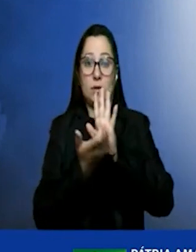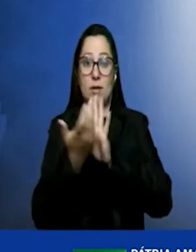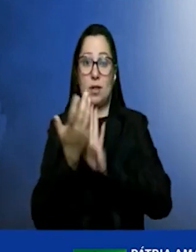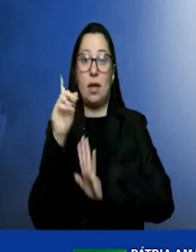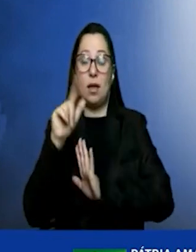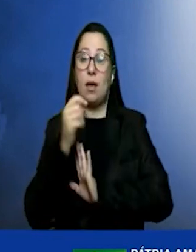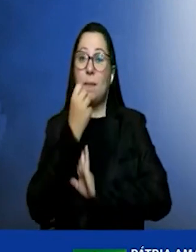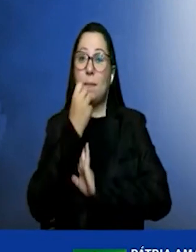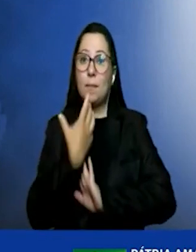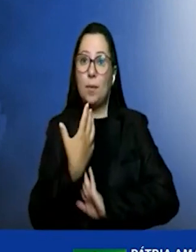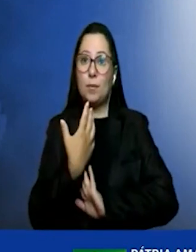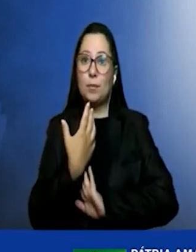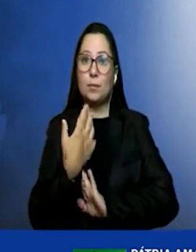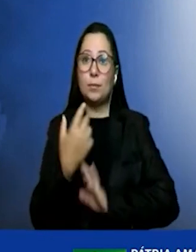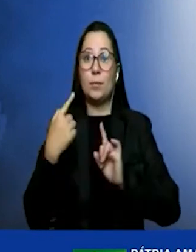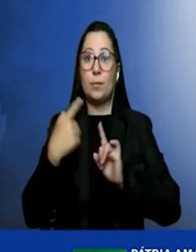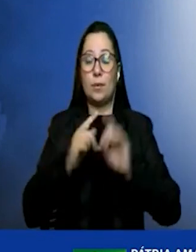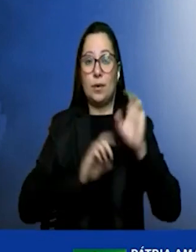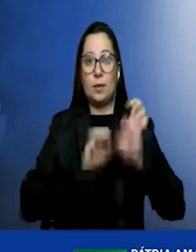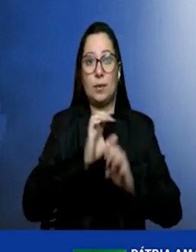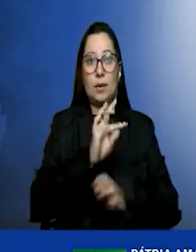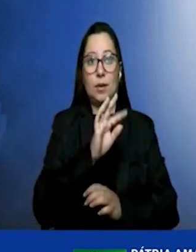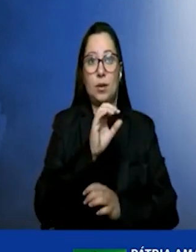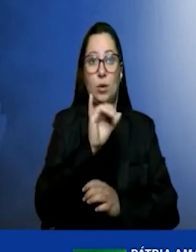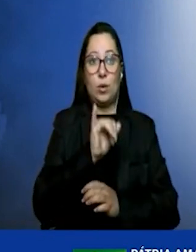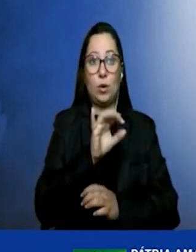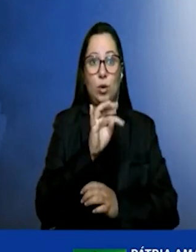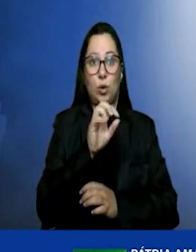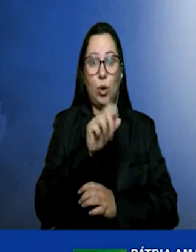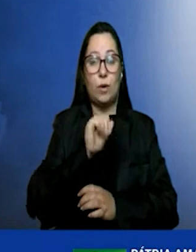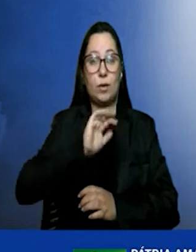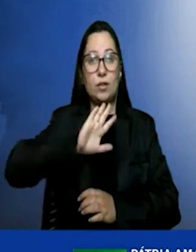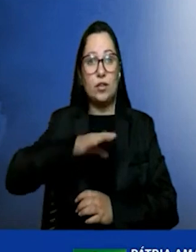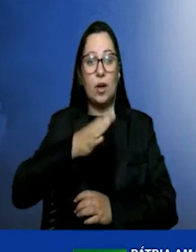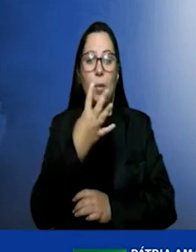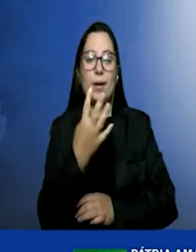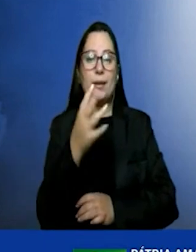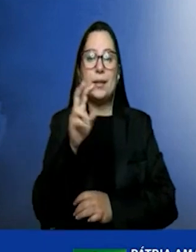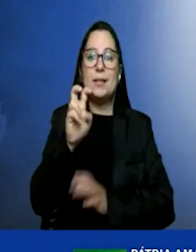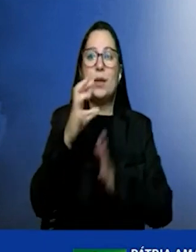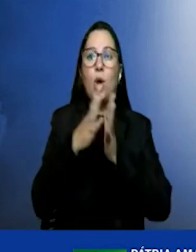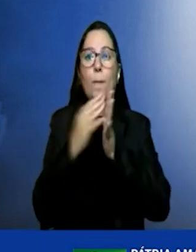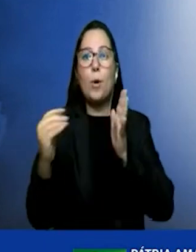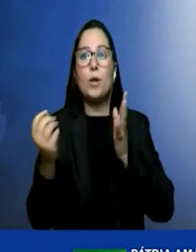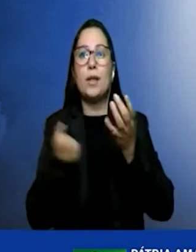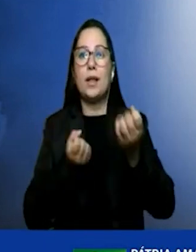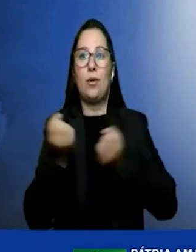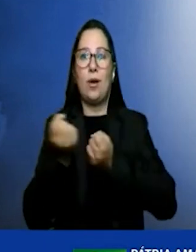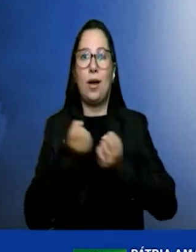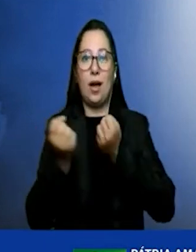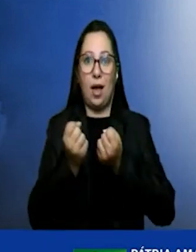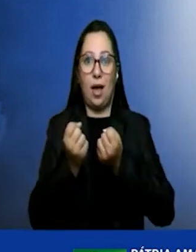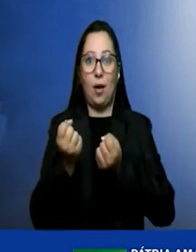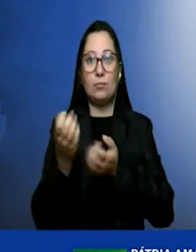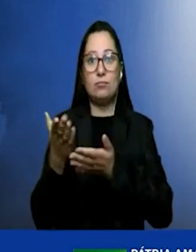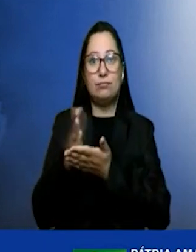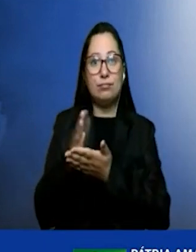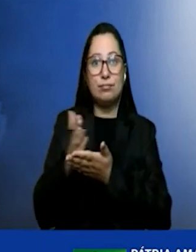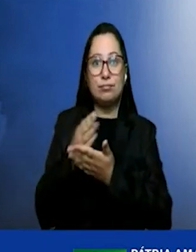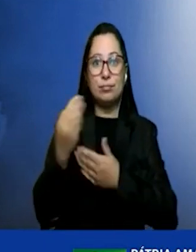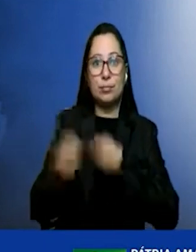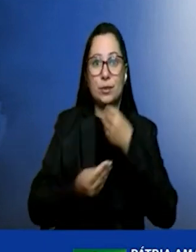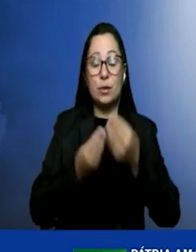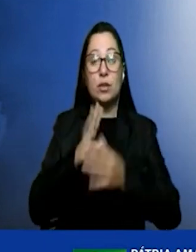contas, a Toyota já tem 45 modelos híbridos e praticamente 19 milhões de unidades vendidas